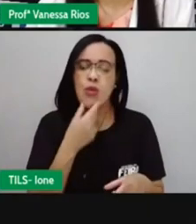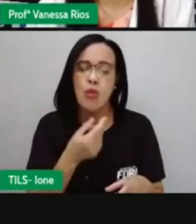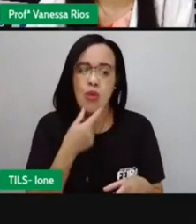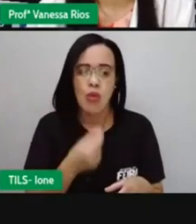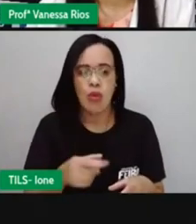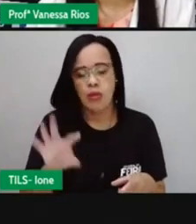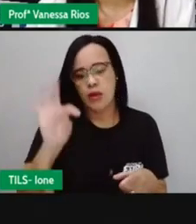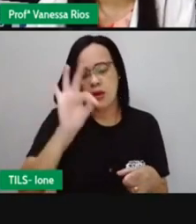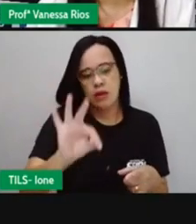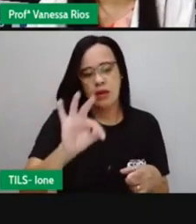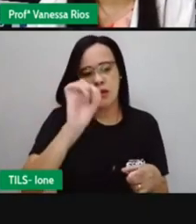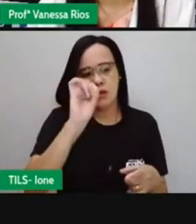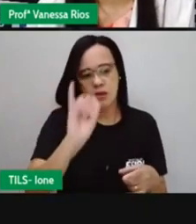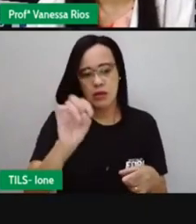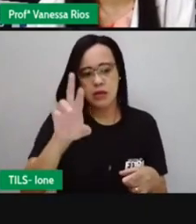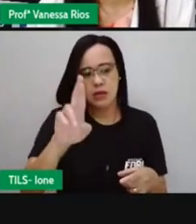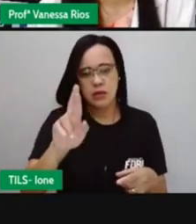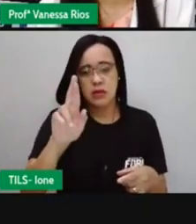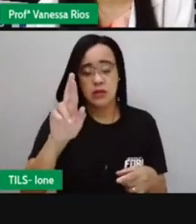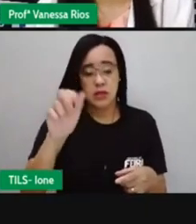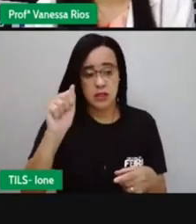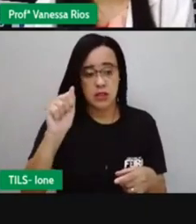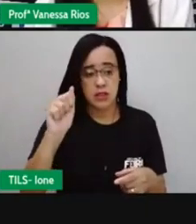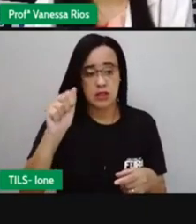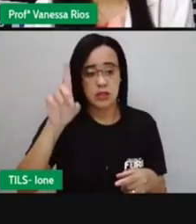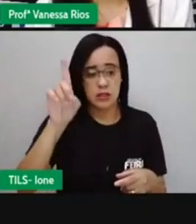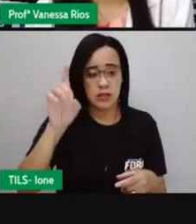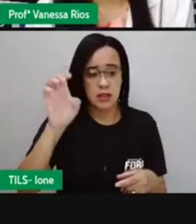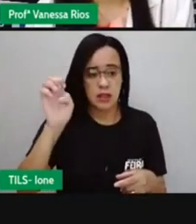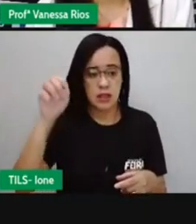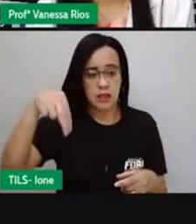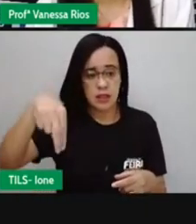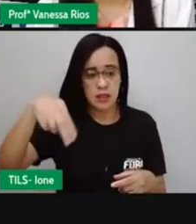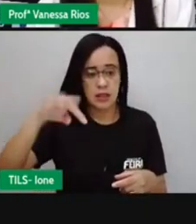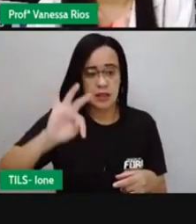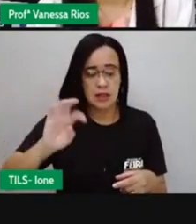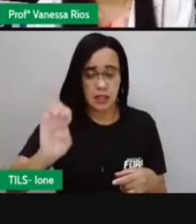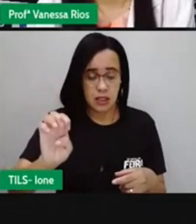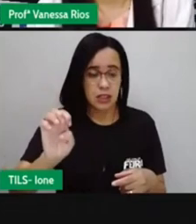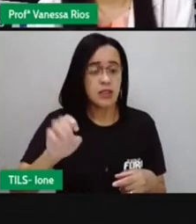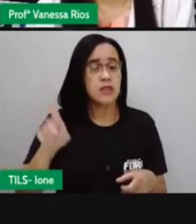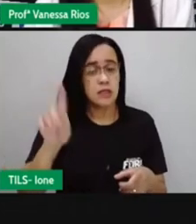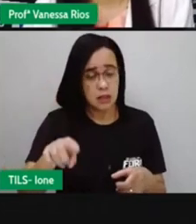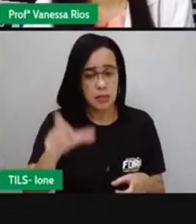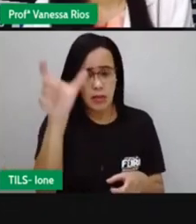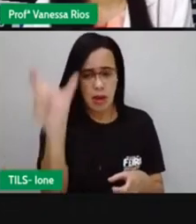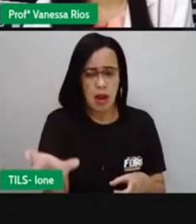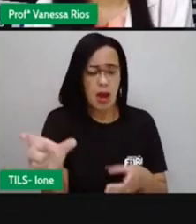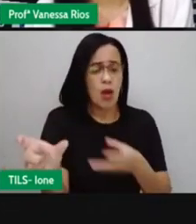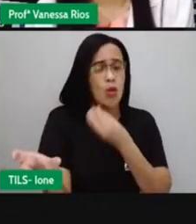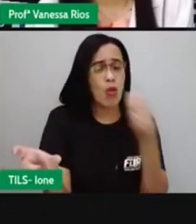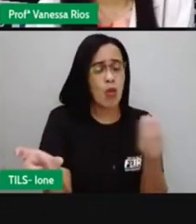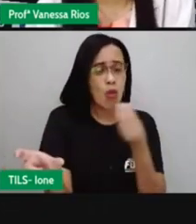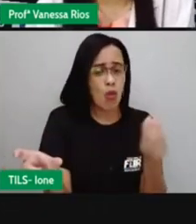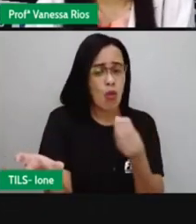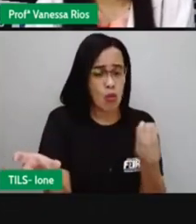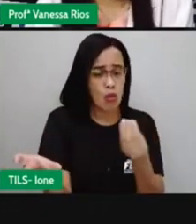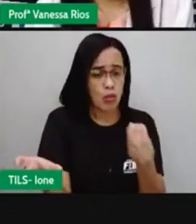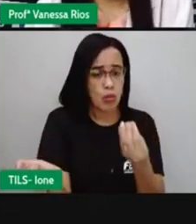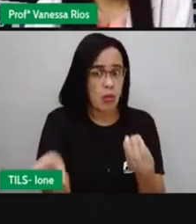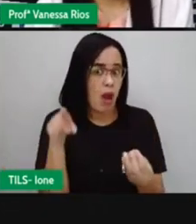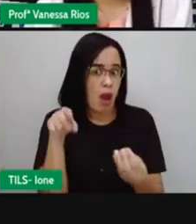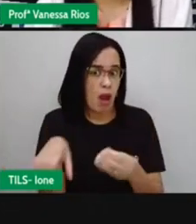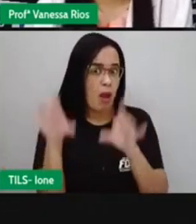considerado aí um herói. E aí, eles começaram a mudar símbolos. Uma das primeiras coisas que mudaram aí foi a